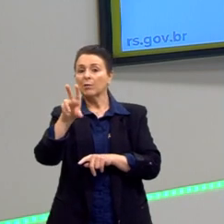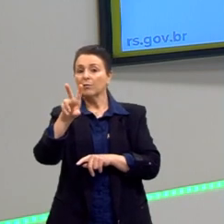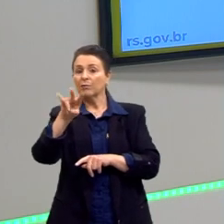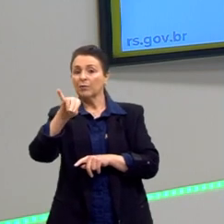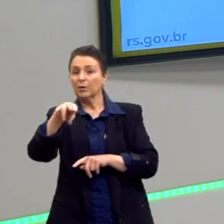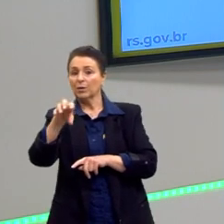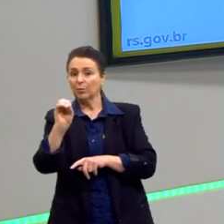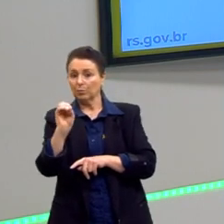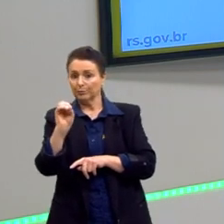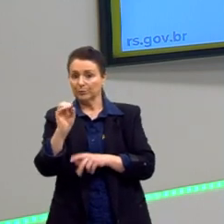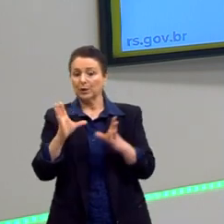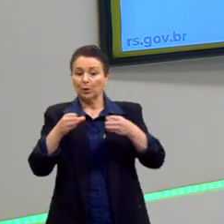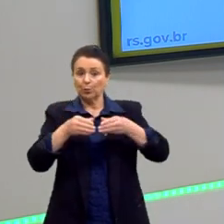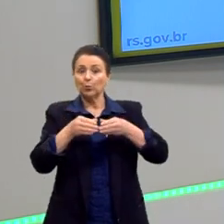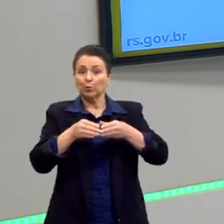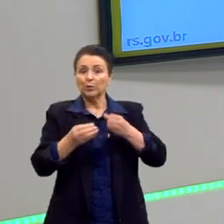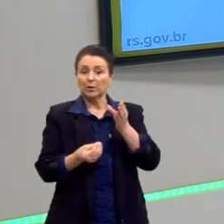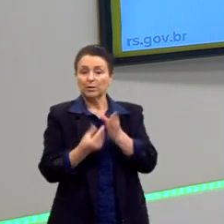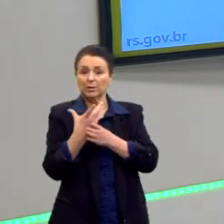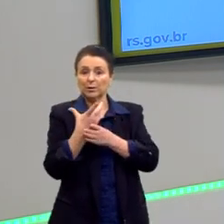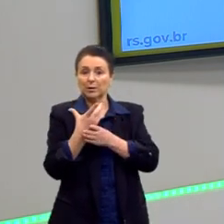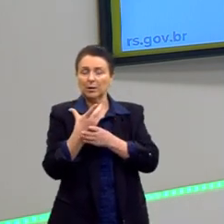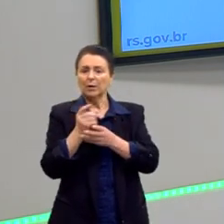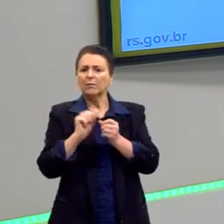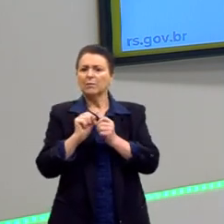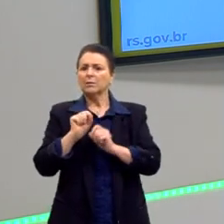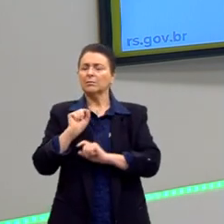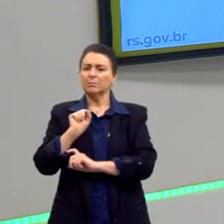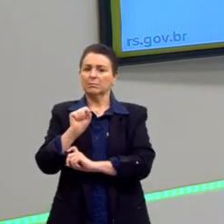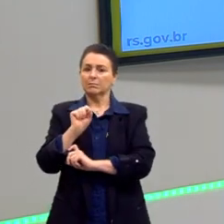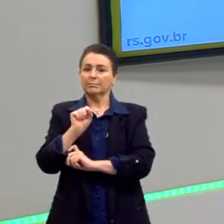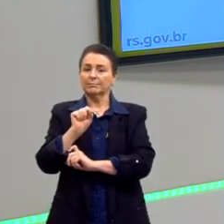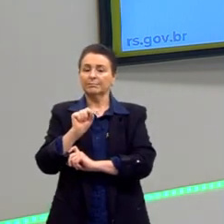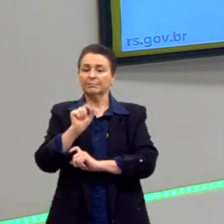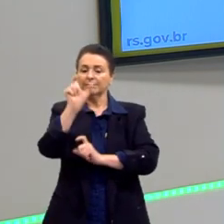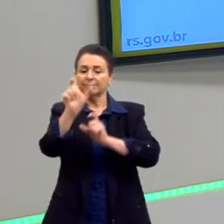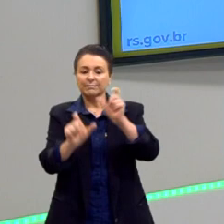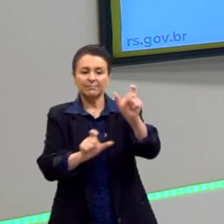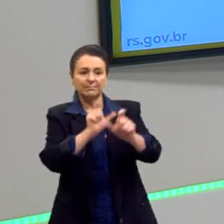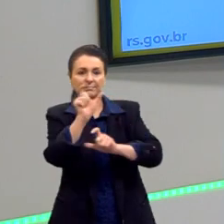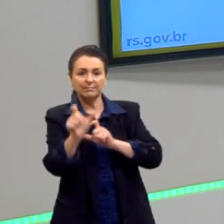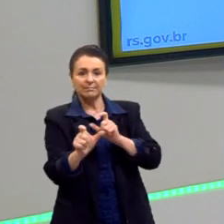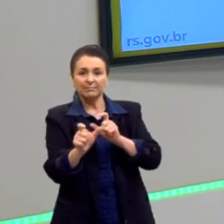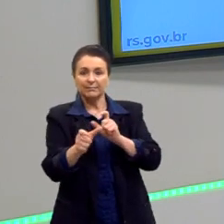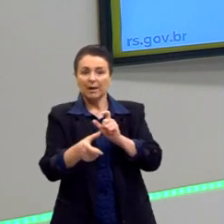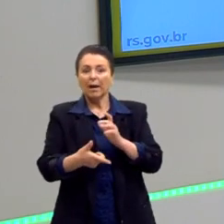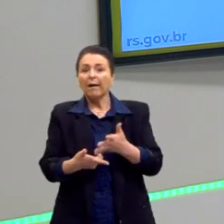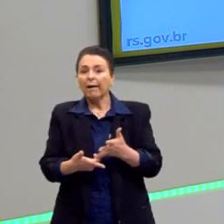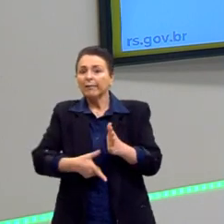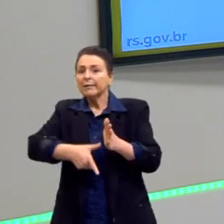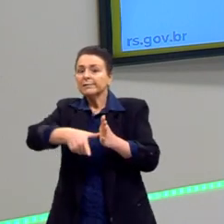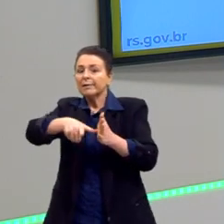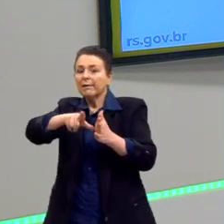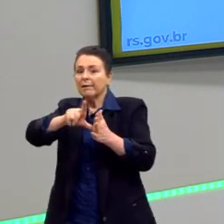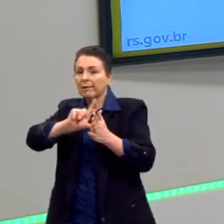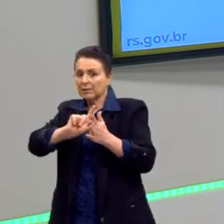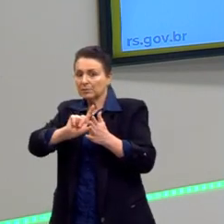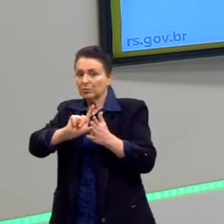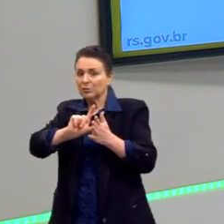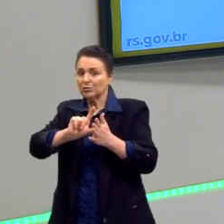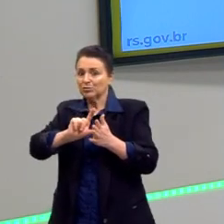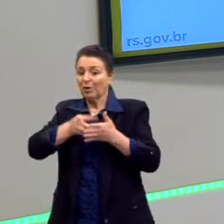processo, dos calvinistas, do seguinte, as pessoas são predestinadas à salvação.